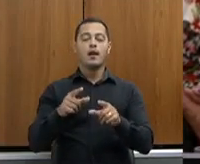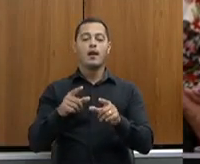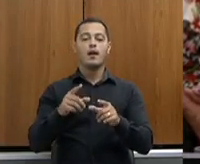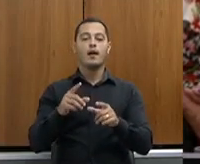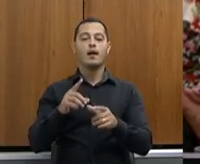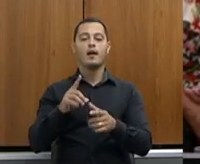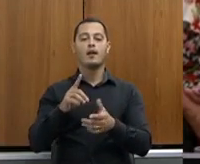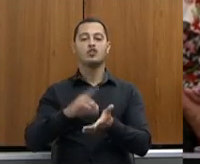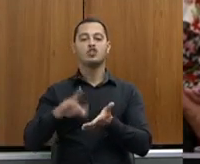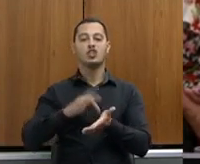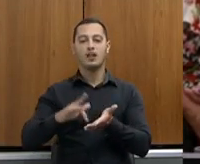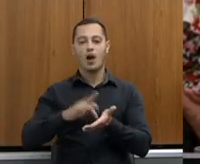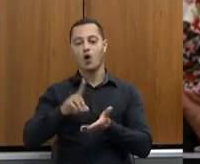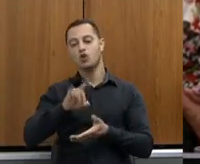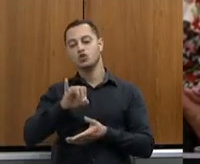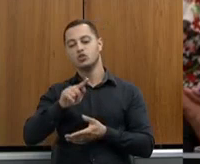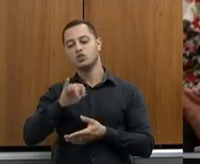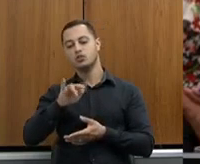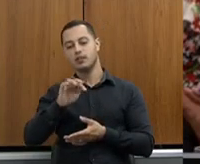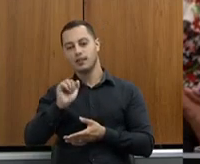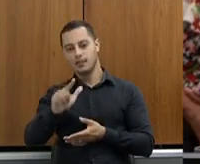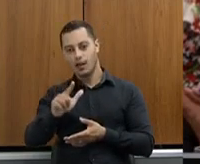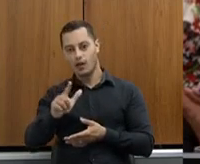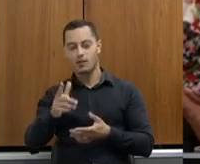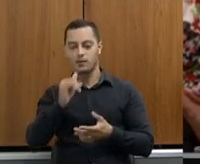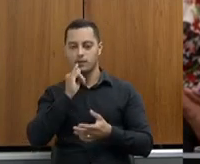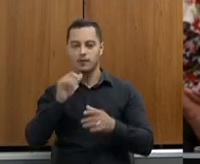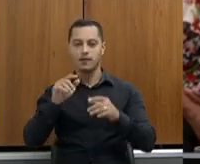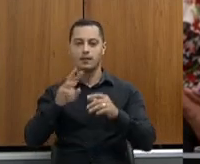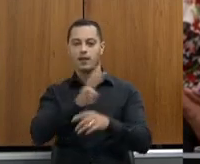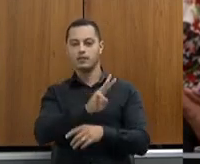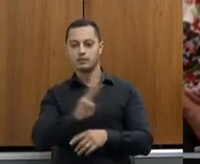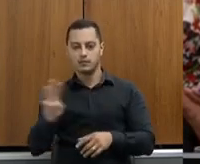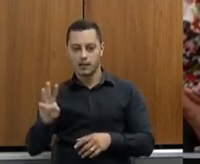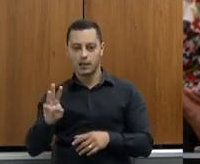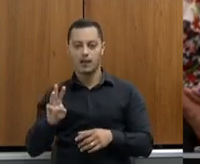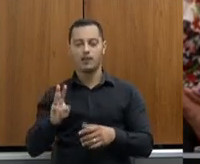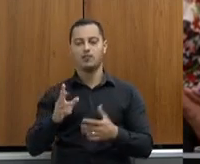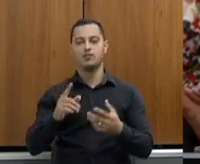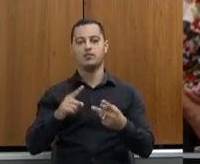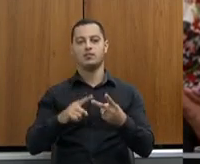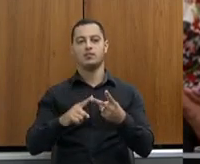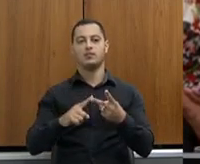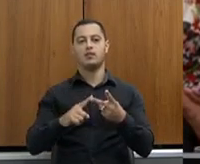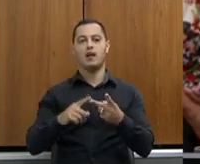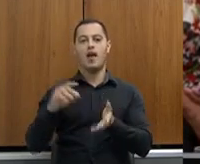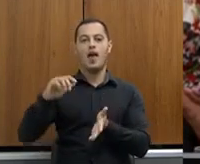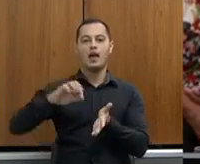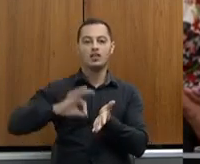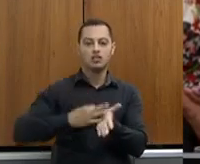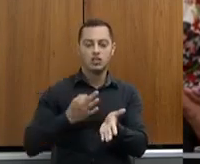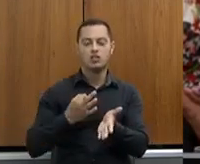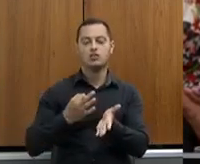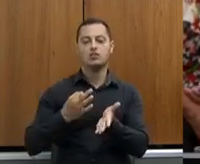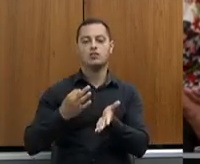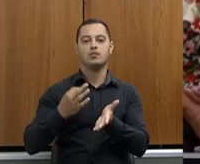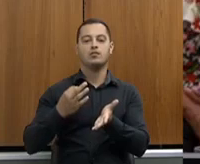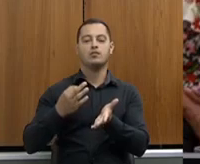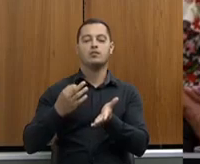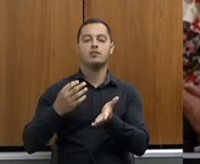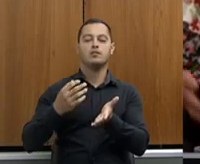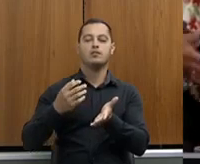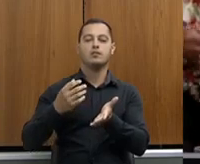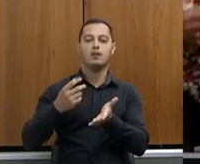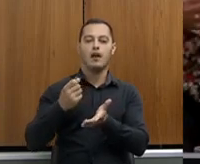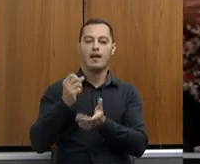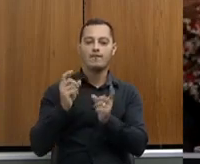estamos evoluindo muito também no IMA, como o portal do produtor, o registro de granjas avícolas, registro de revenda de agrotóxico, certificação de franca e pira.